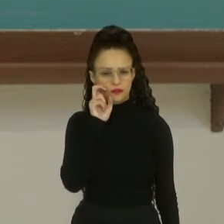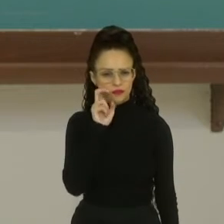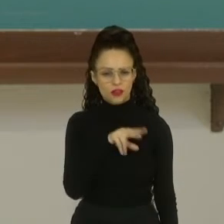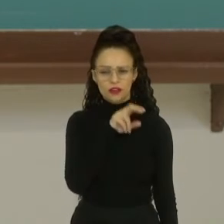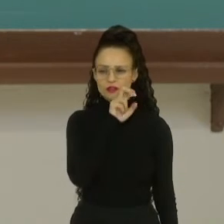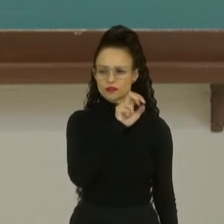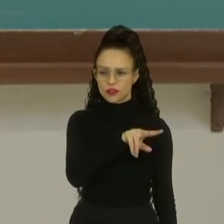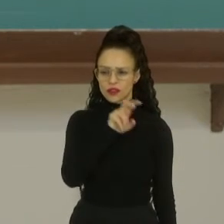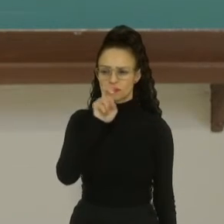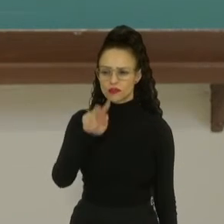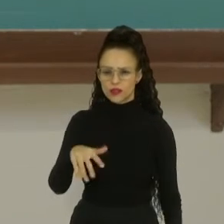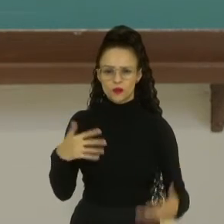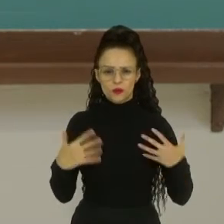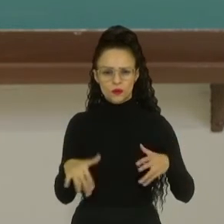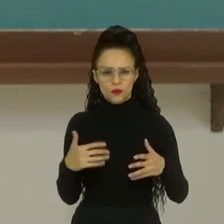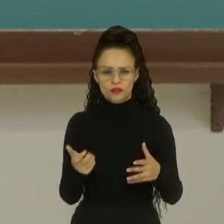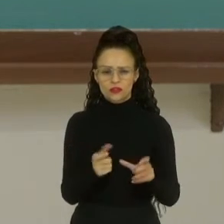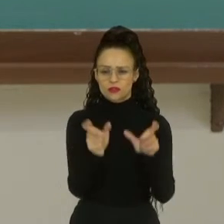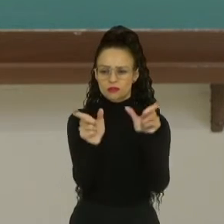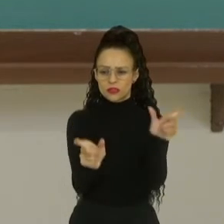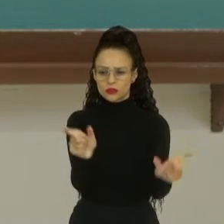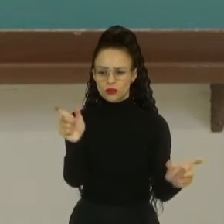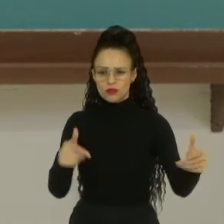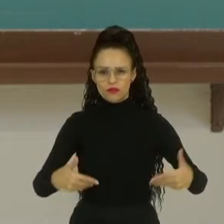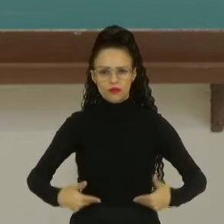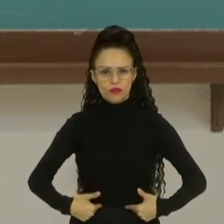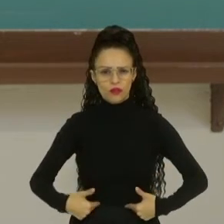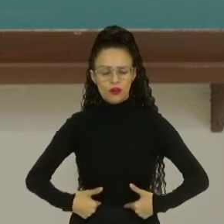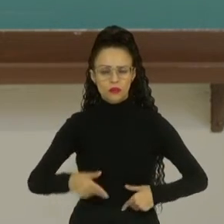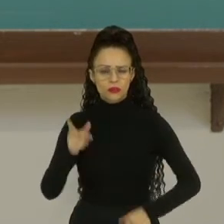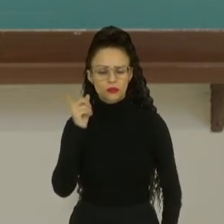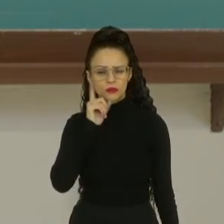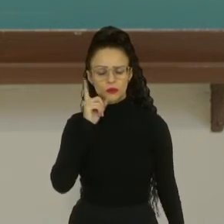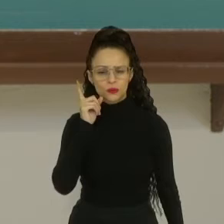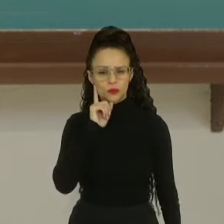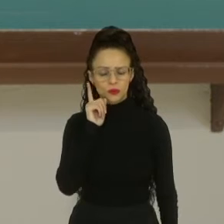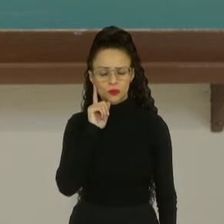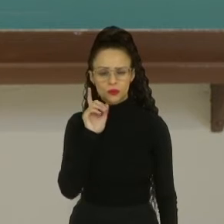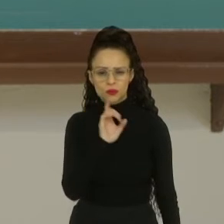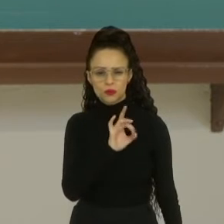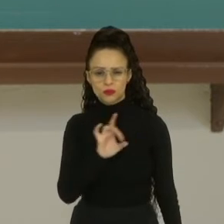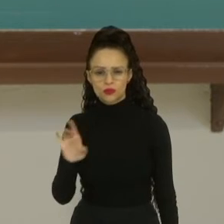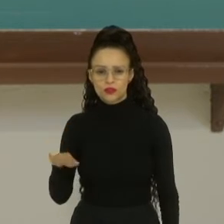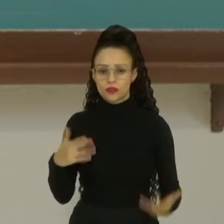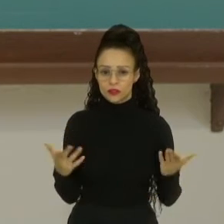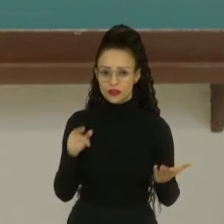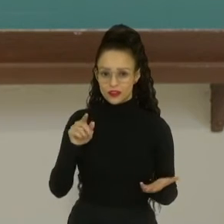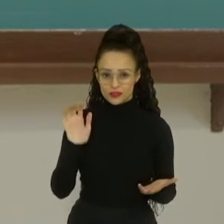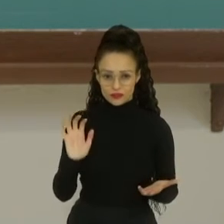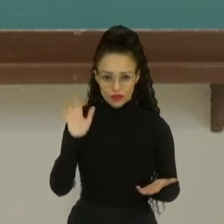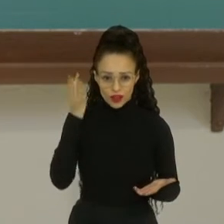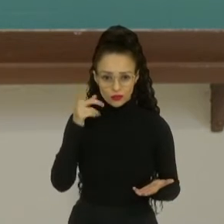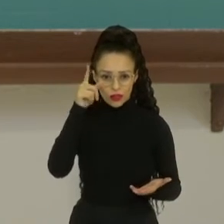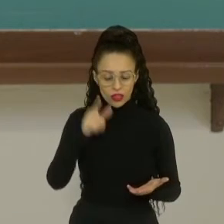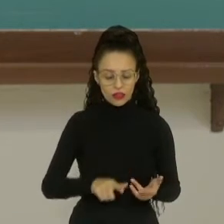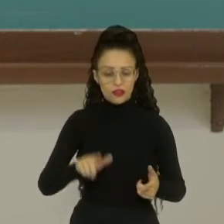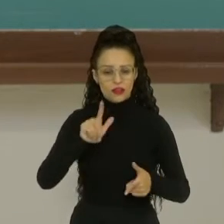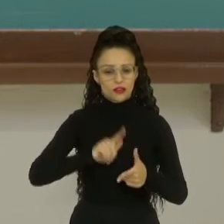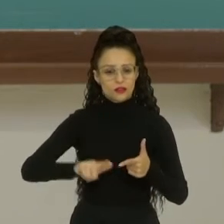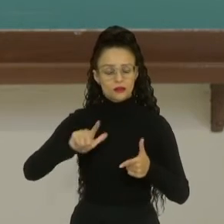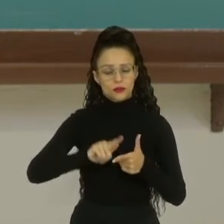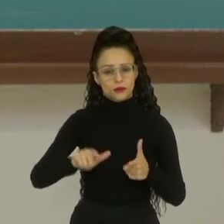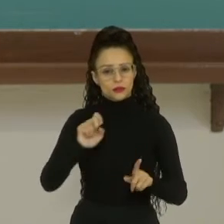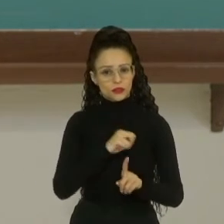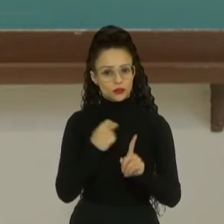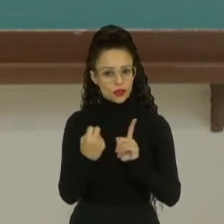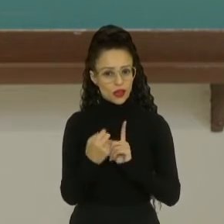pessoas que passam fome diariamente. Então, esse fato é um problema social. Essa situação